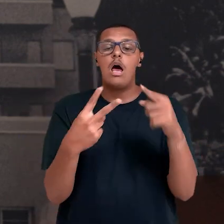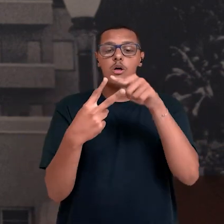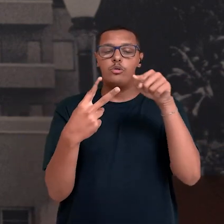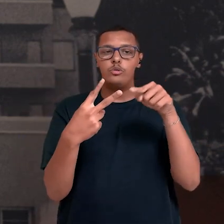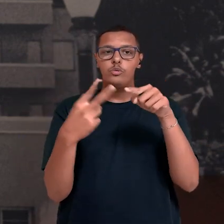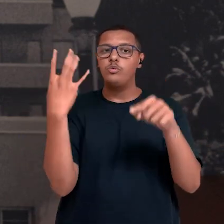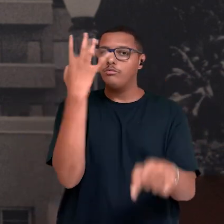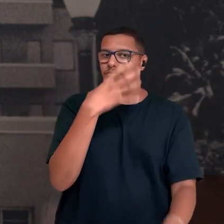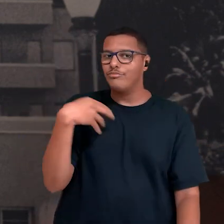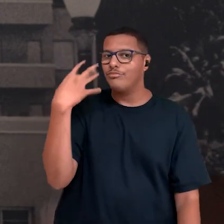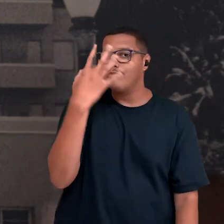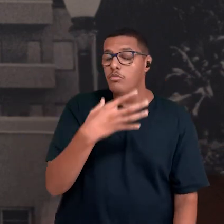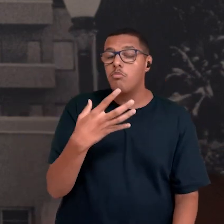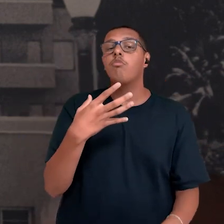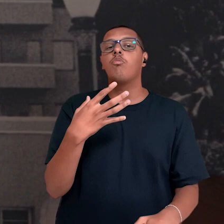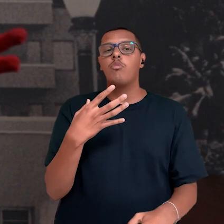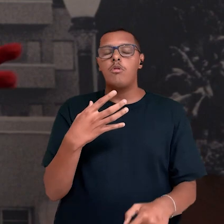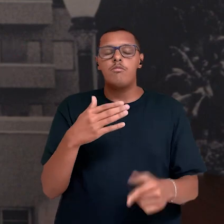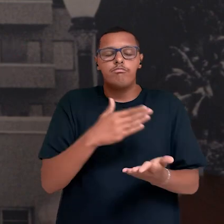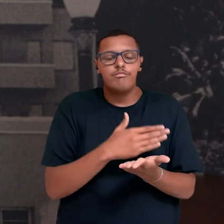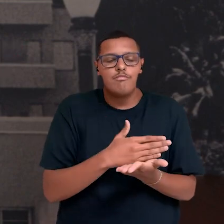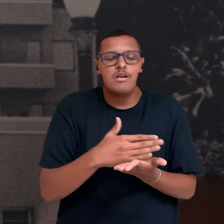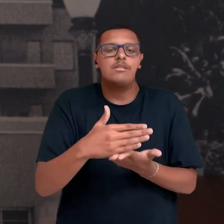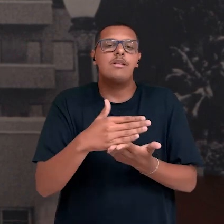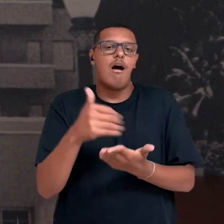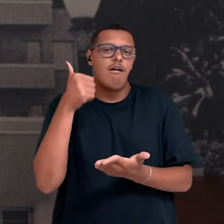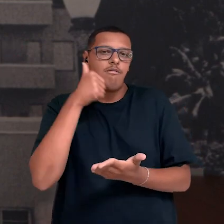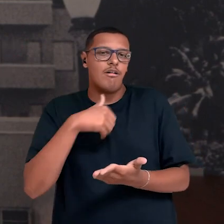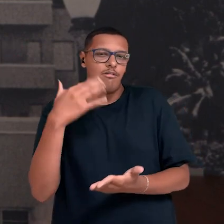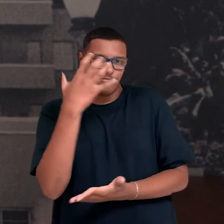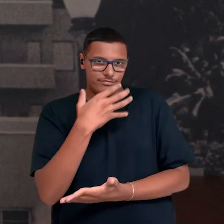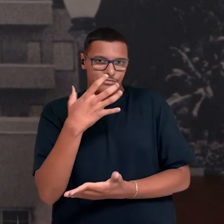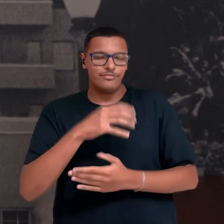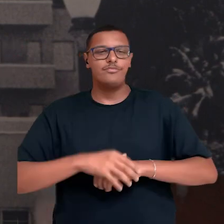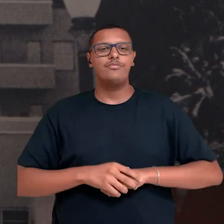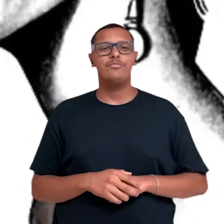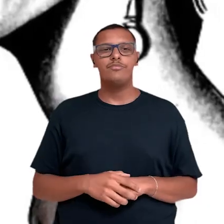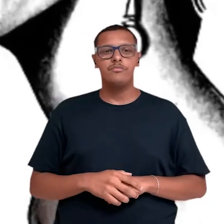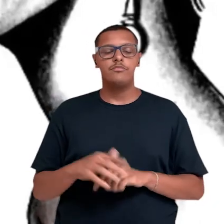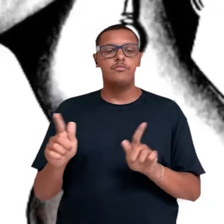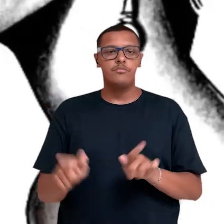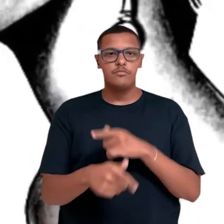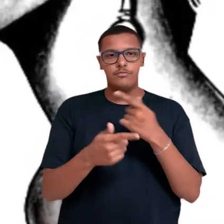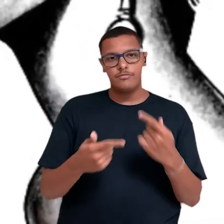apreciar duas canções que fizeram parte do começo da carreira da Marlene.